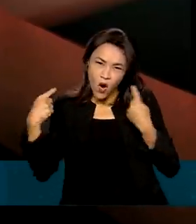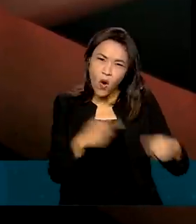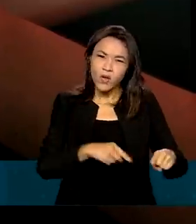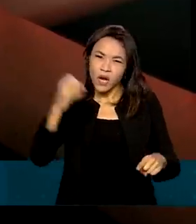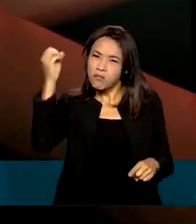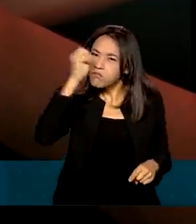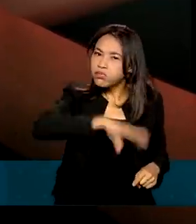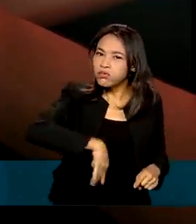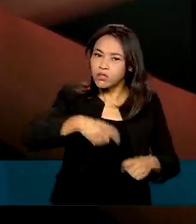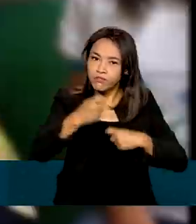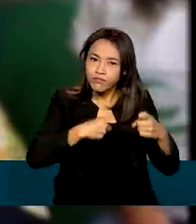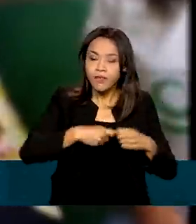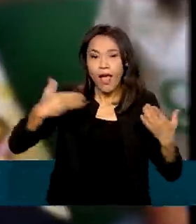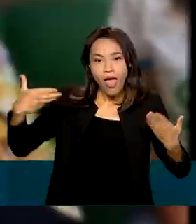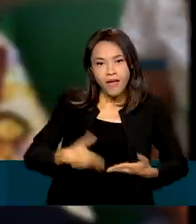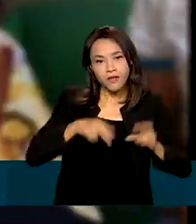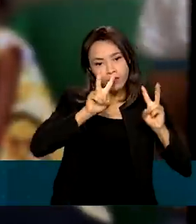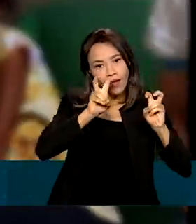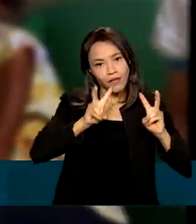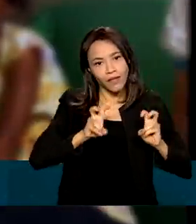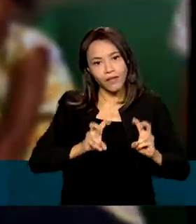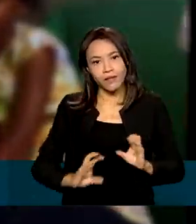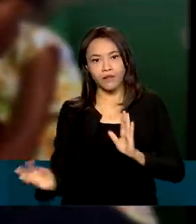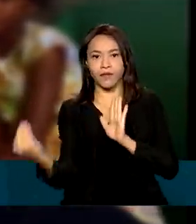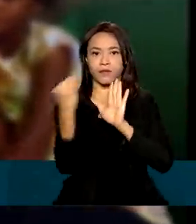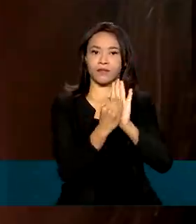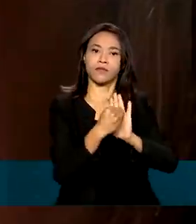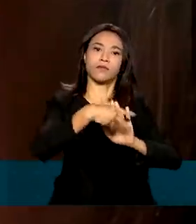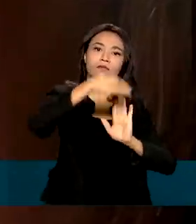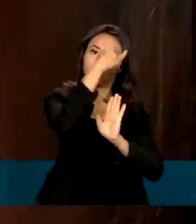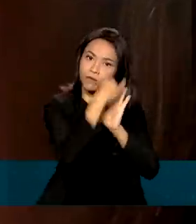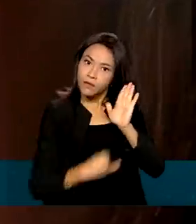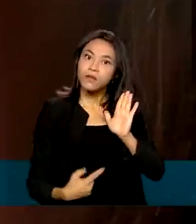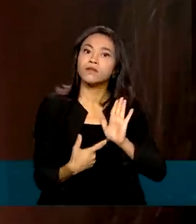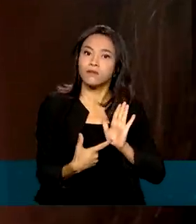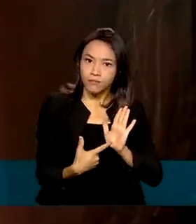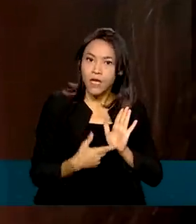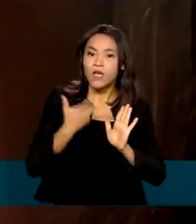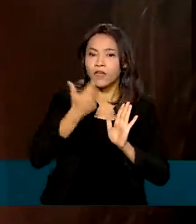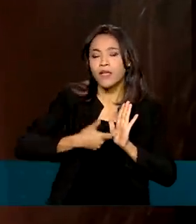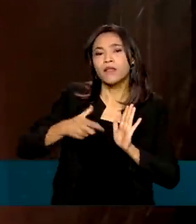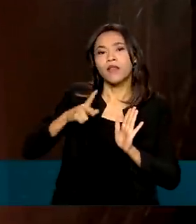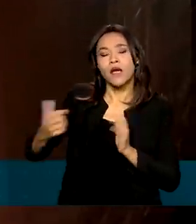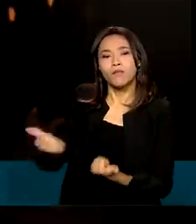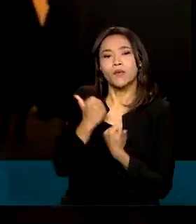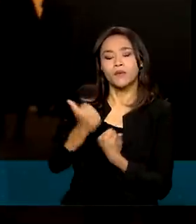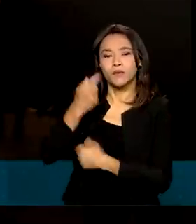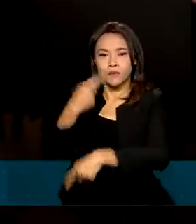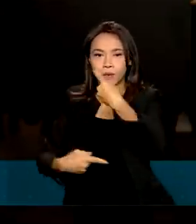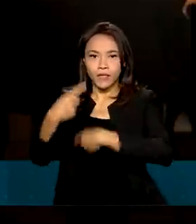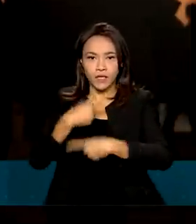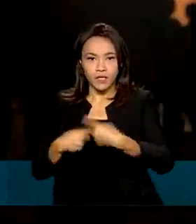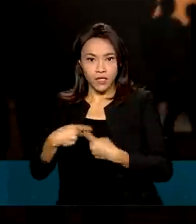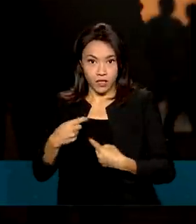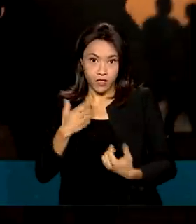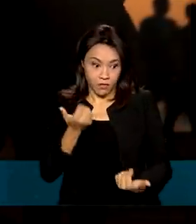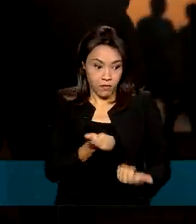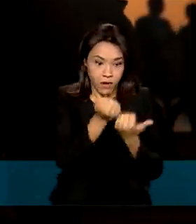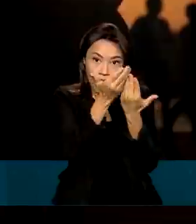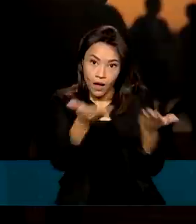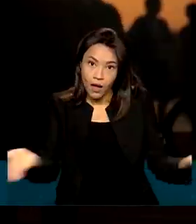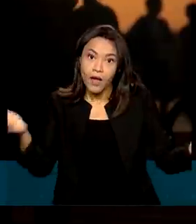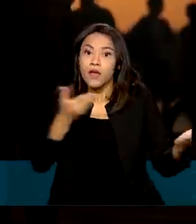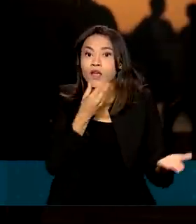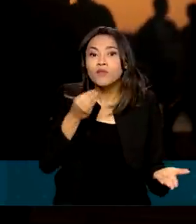sexuais serão temas específicos dentro do documento, que também contará com políticas para a defesa de meninos e meninas